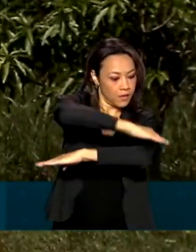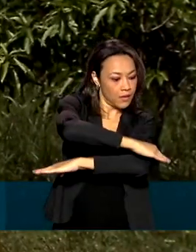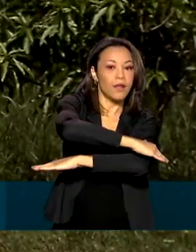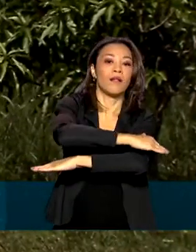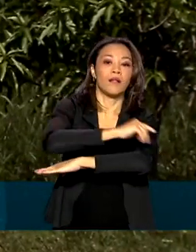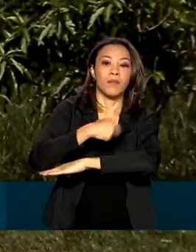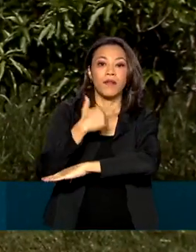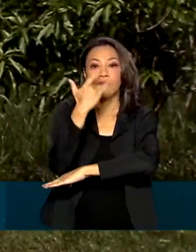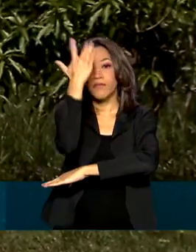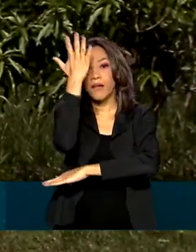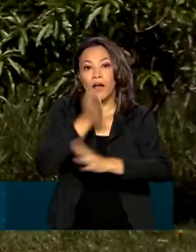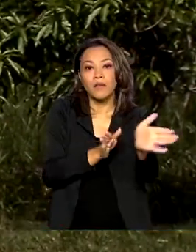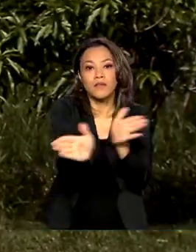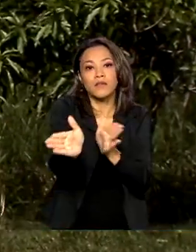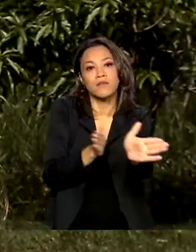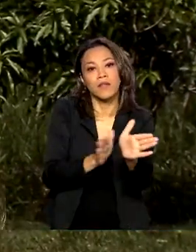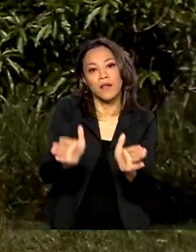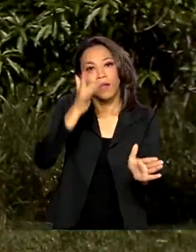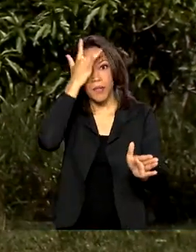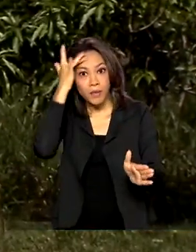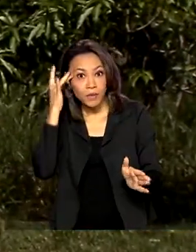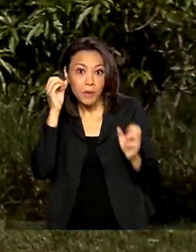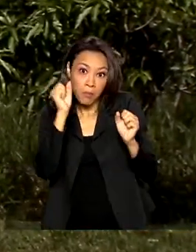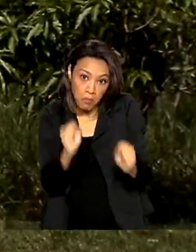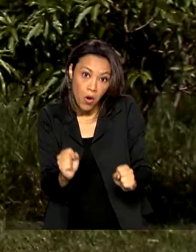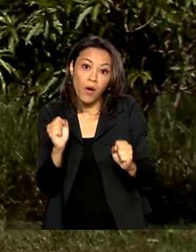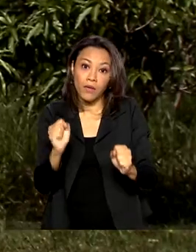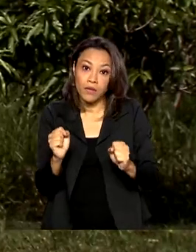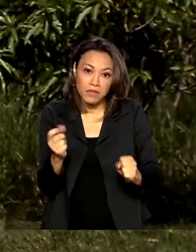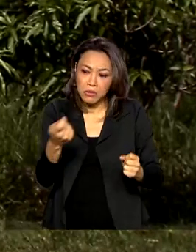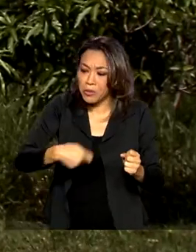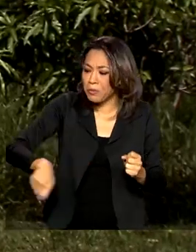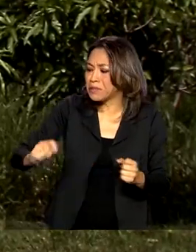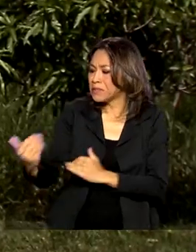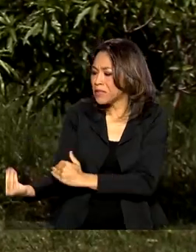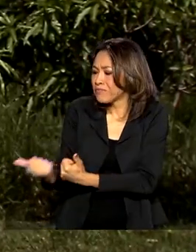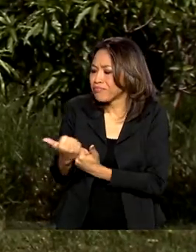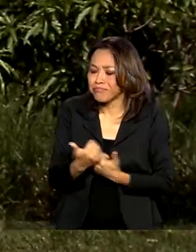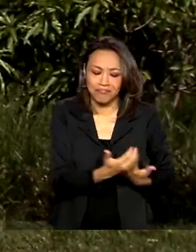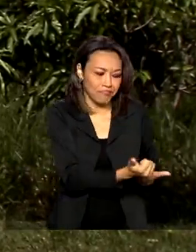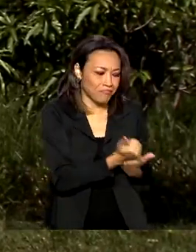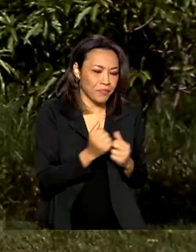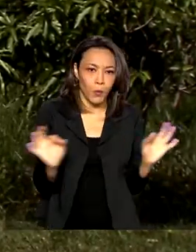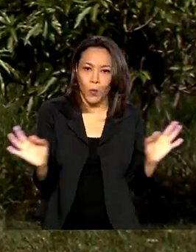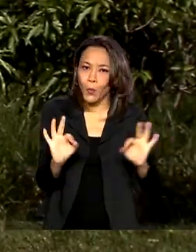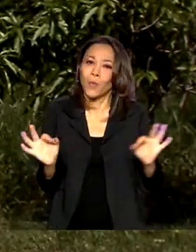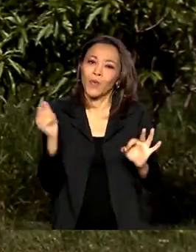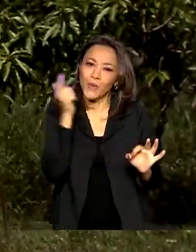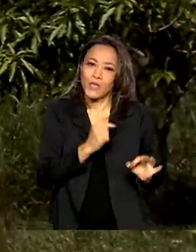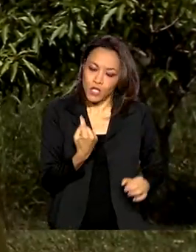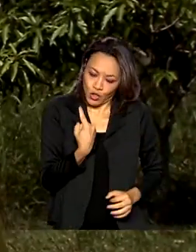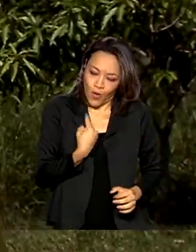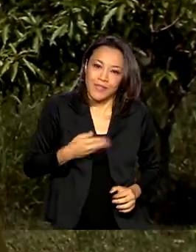torne acessível e permita que o visitante possa fazer, sem auxílio de nenhuma outra pessoa, o trajeto completo.